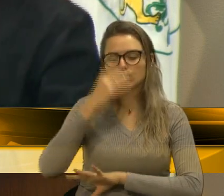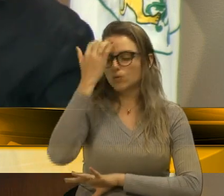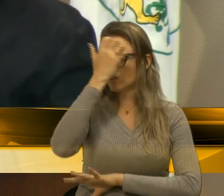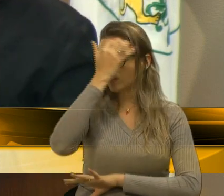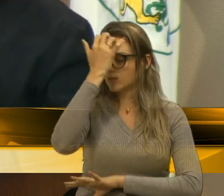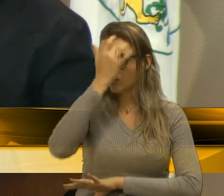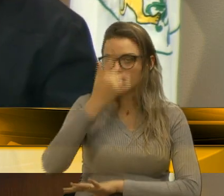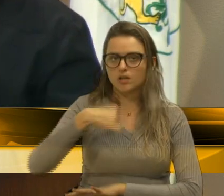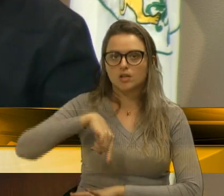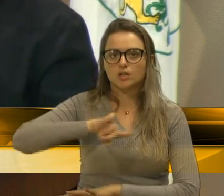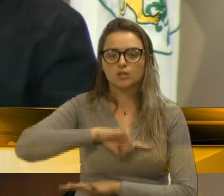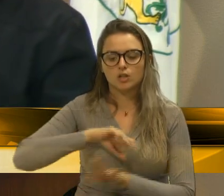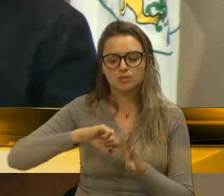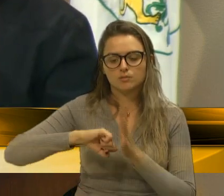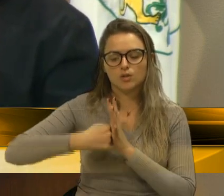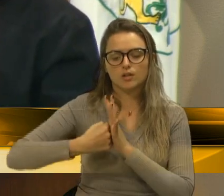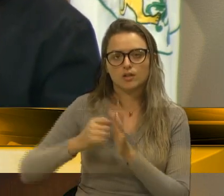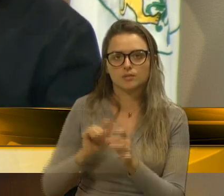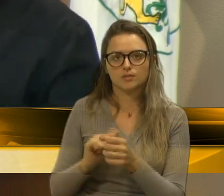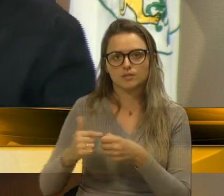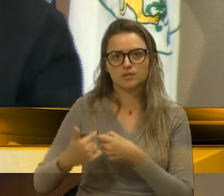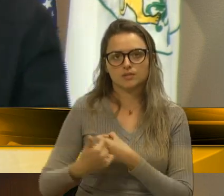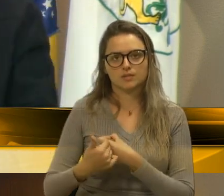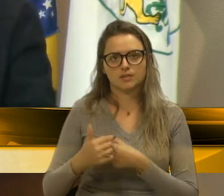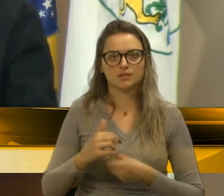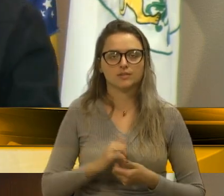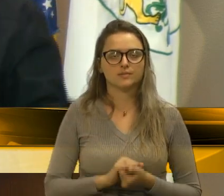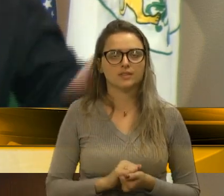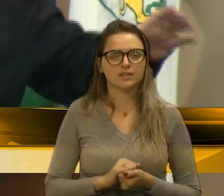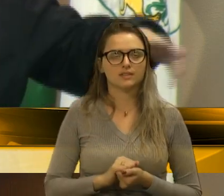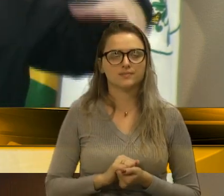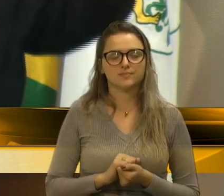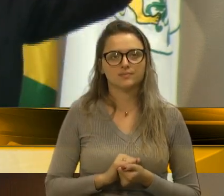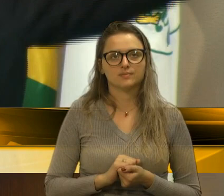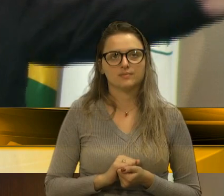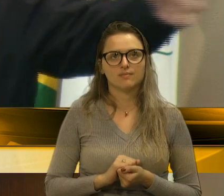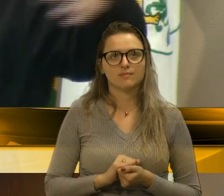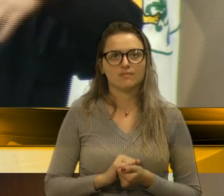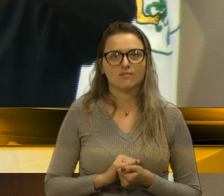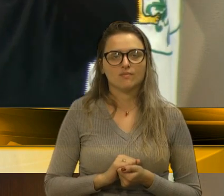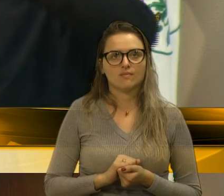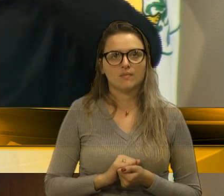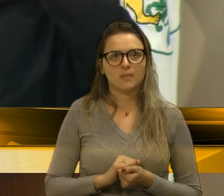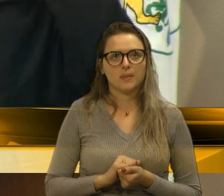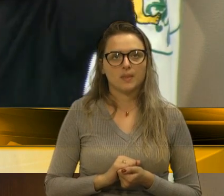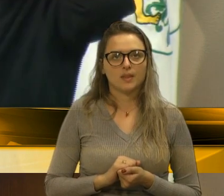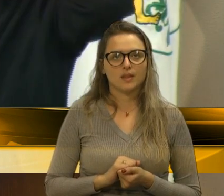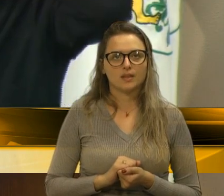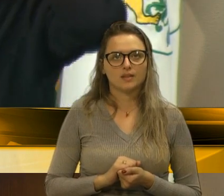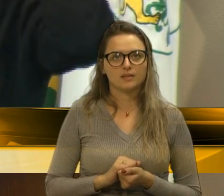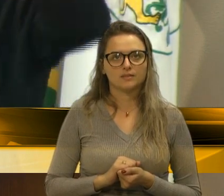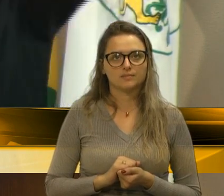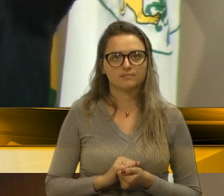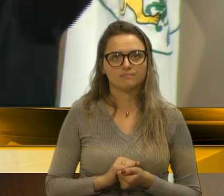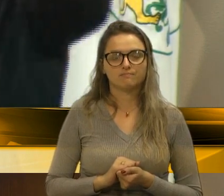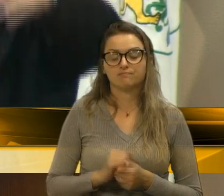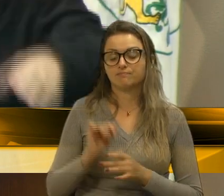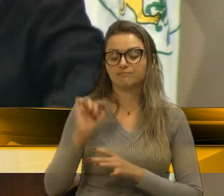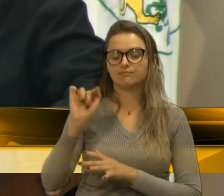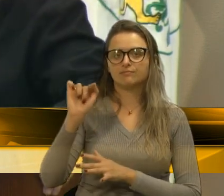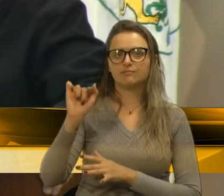a cidade. Então, 10 quilômetros ao redor de tudo, mas aqui, lá no